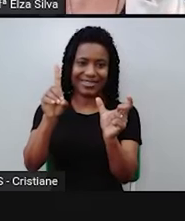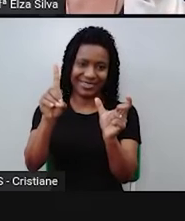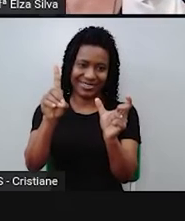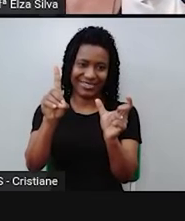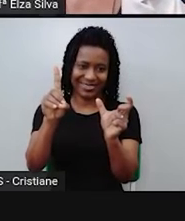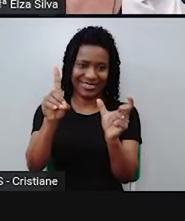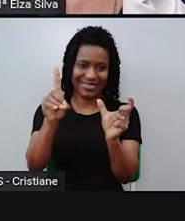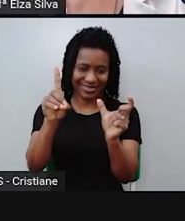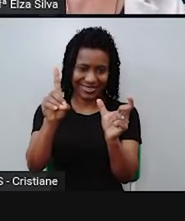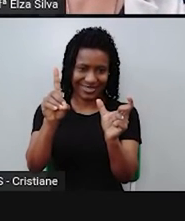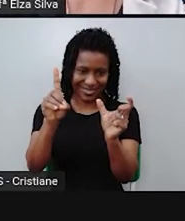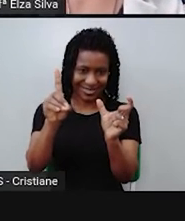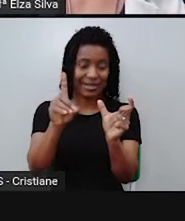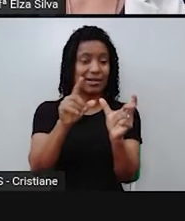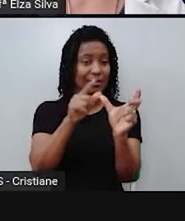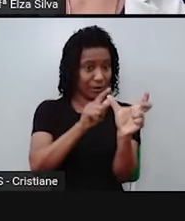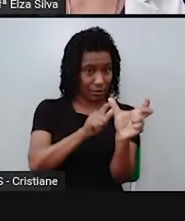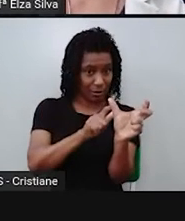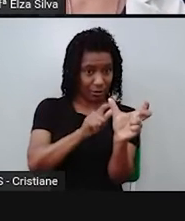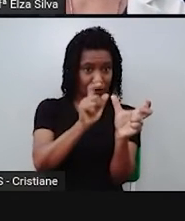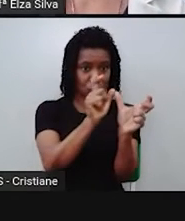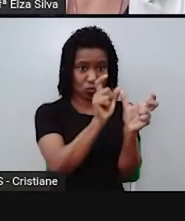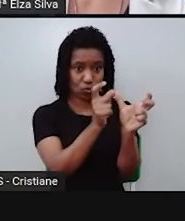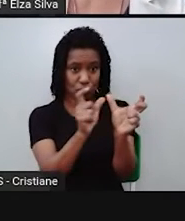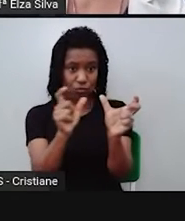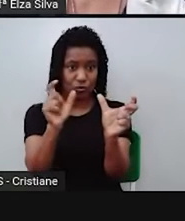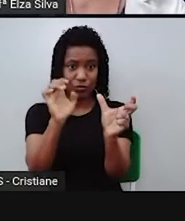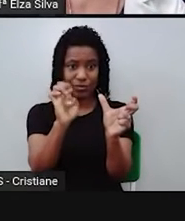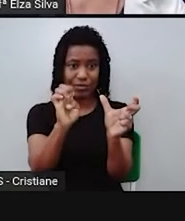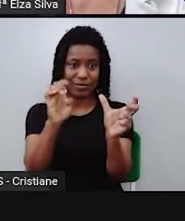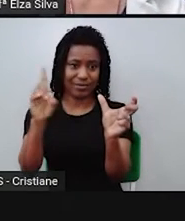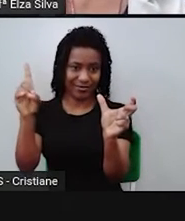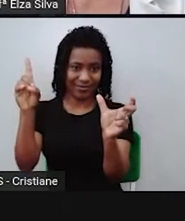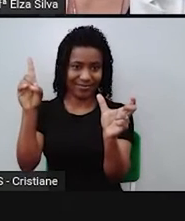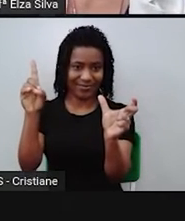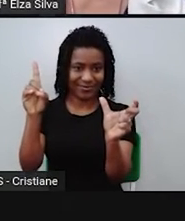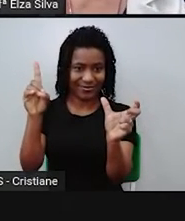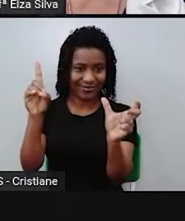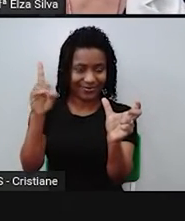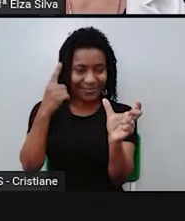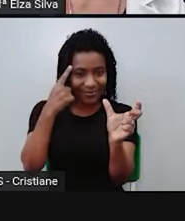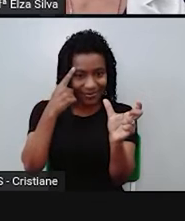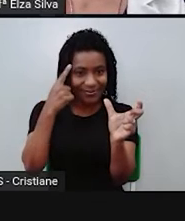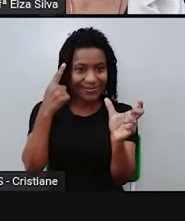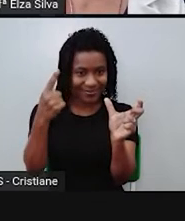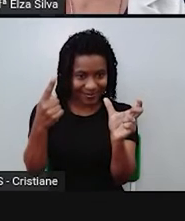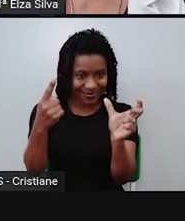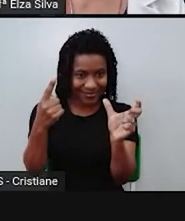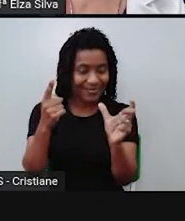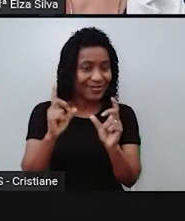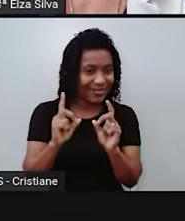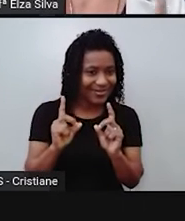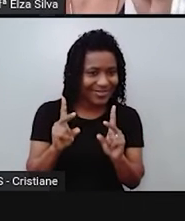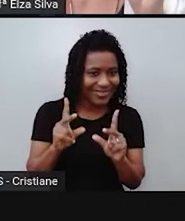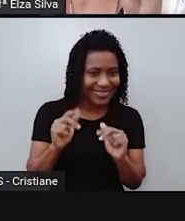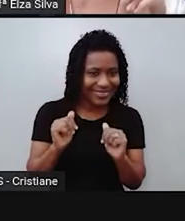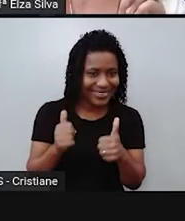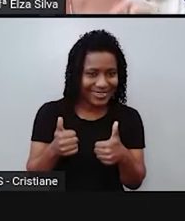no final deste verbo eu vou acrescentar a terminação id, é de. Ok, students?